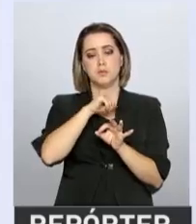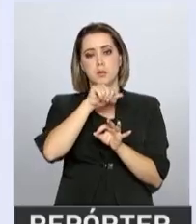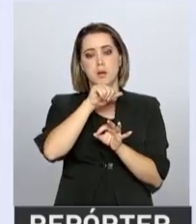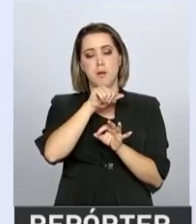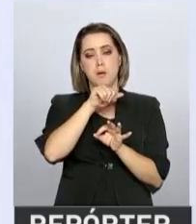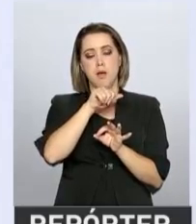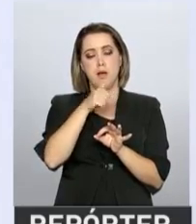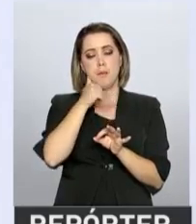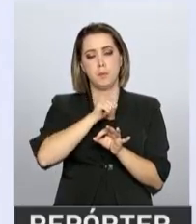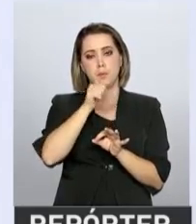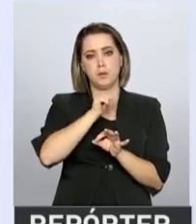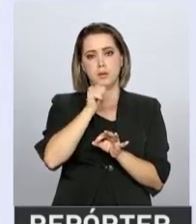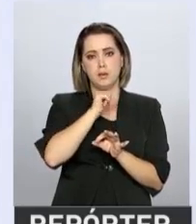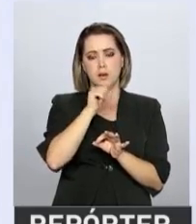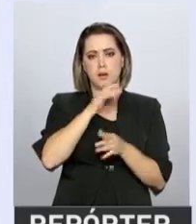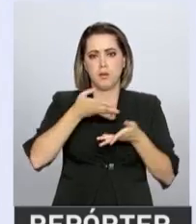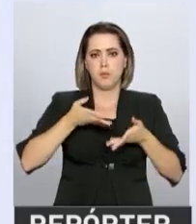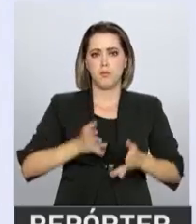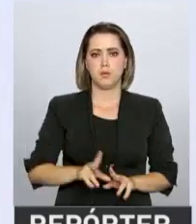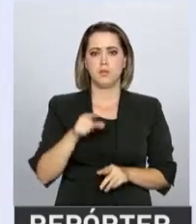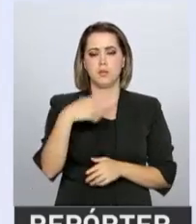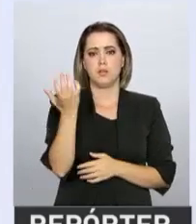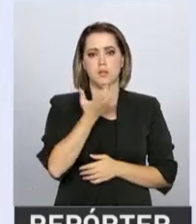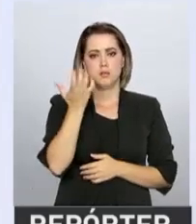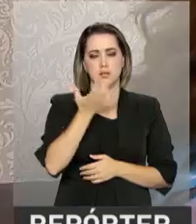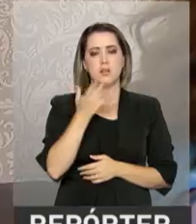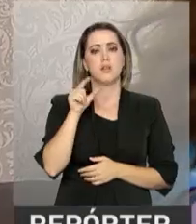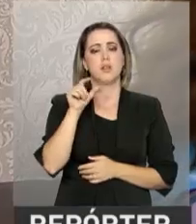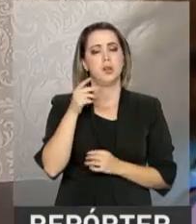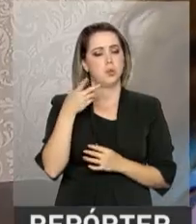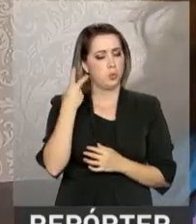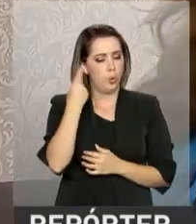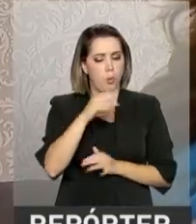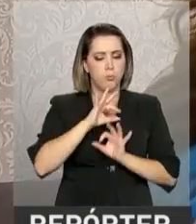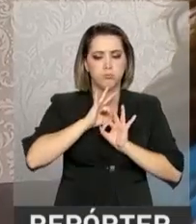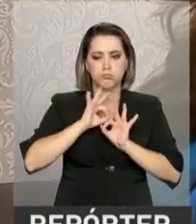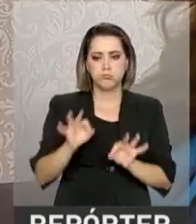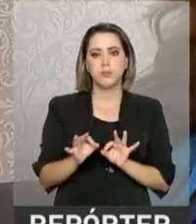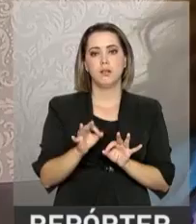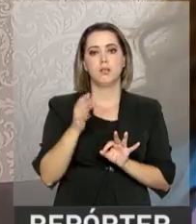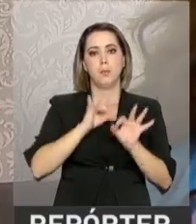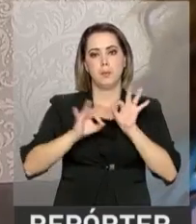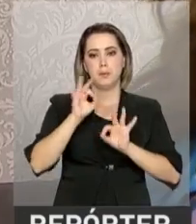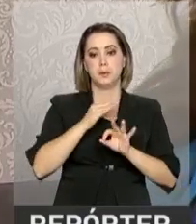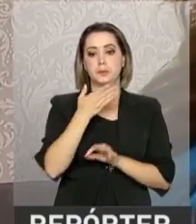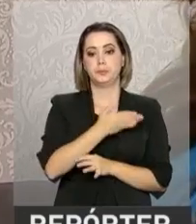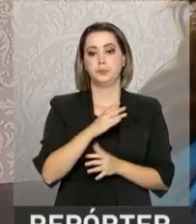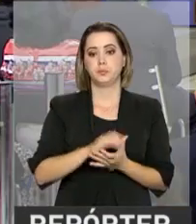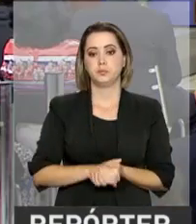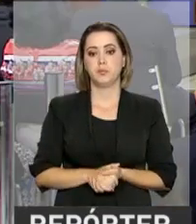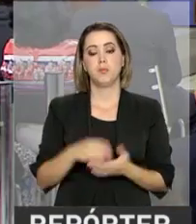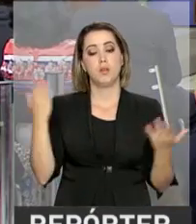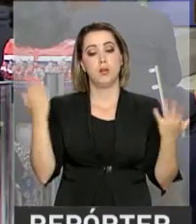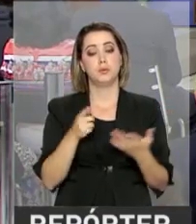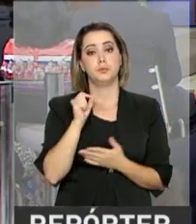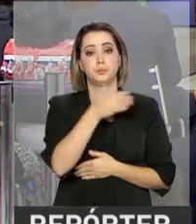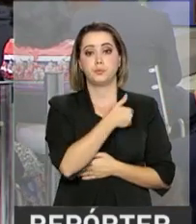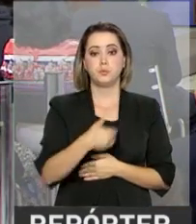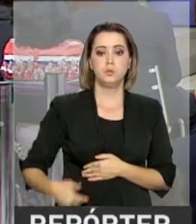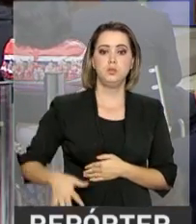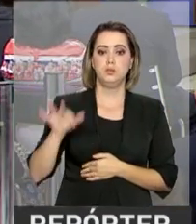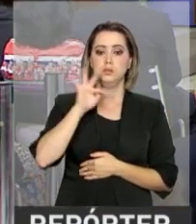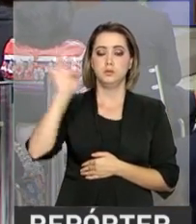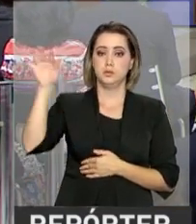Se ela deseja ele normal e natural, nós vamos preparar para isso. Para proteger as mulheres nesse momento tão sensível, o governo